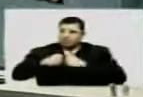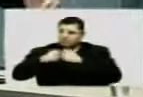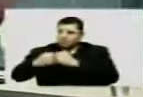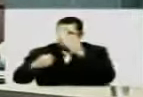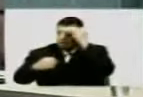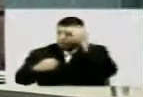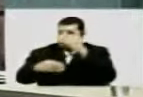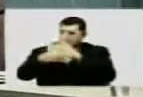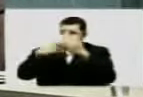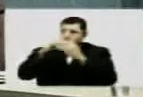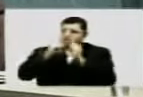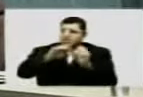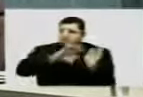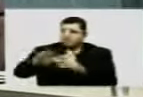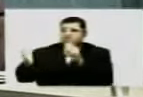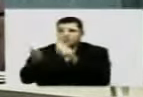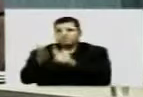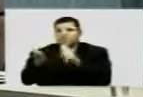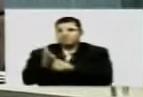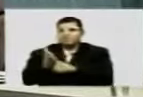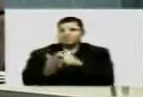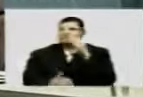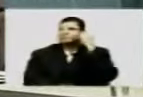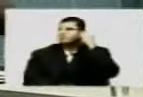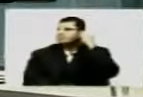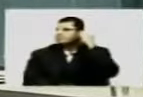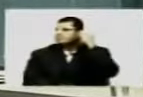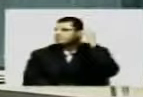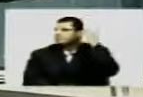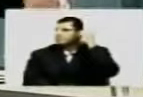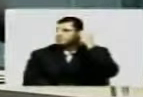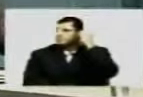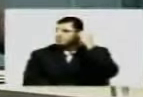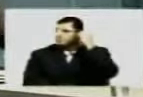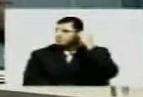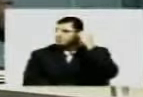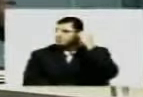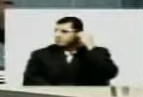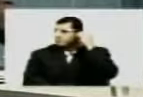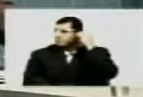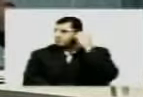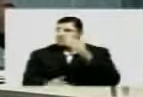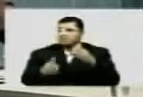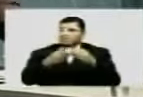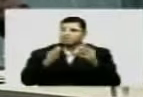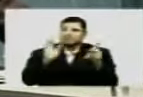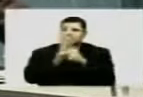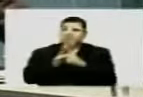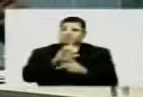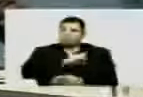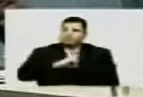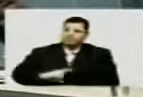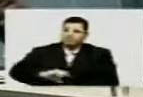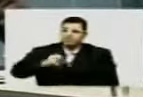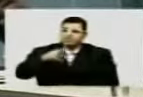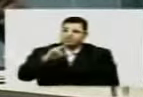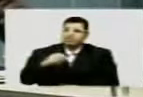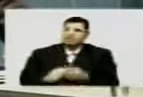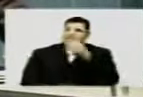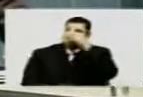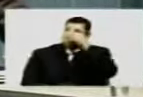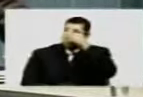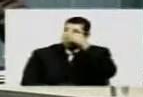pressioná-lo, para que essa obra possa efetivamente ser concluída. Se o Presidente permitir, há um pedido de aparte ali do deputado José Ricardo.